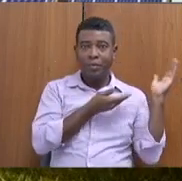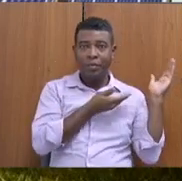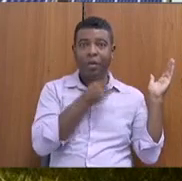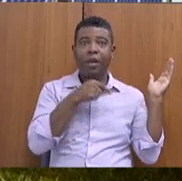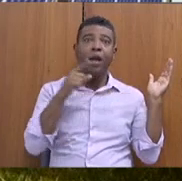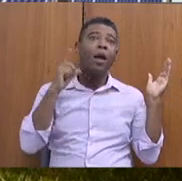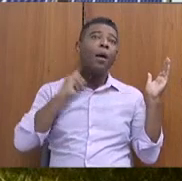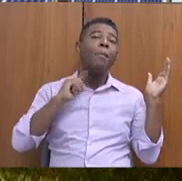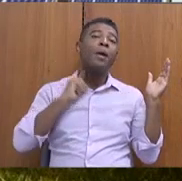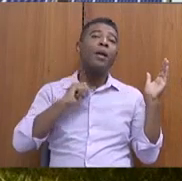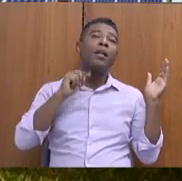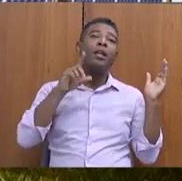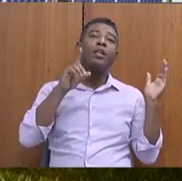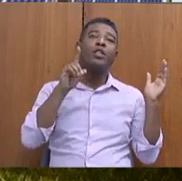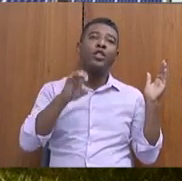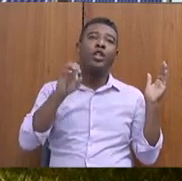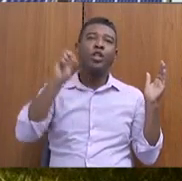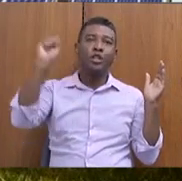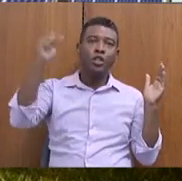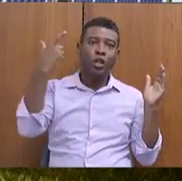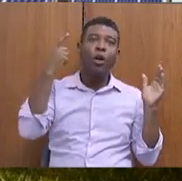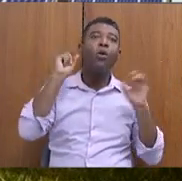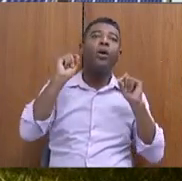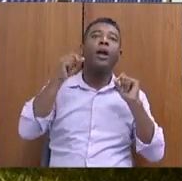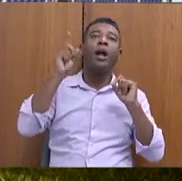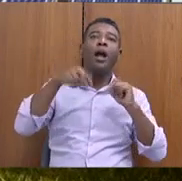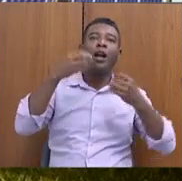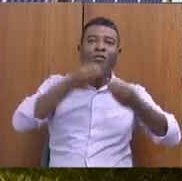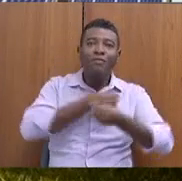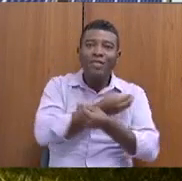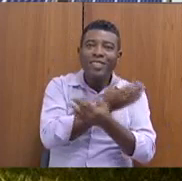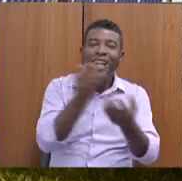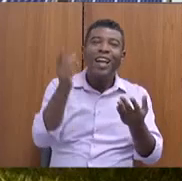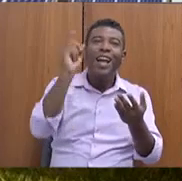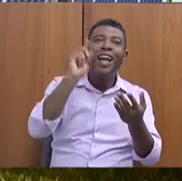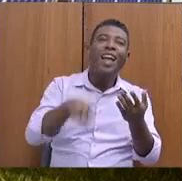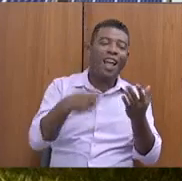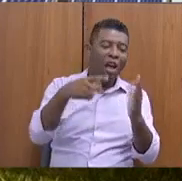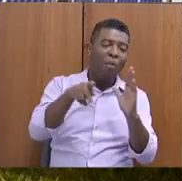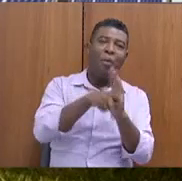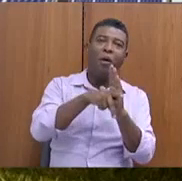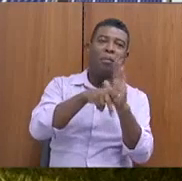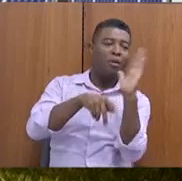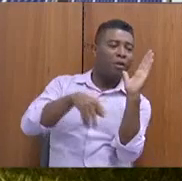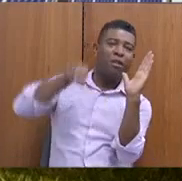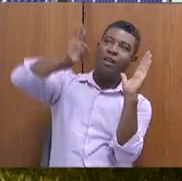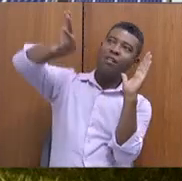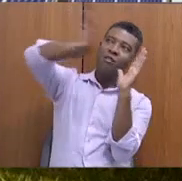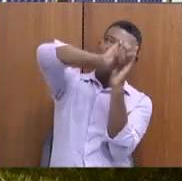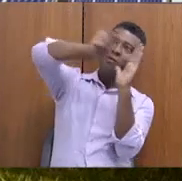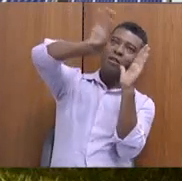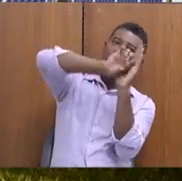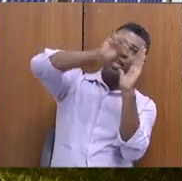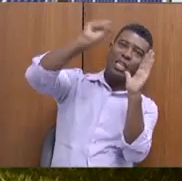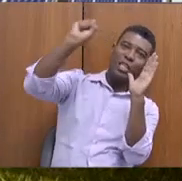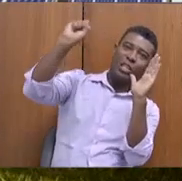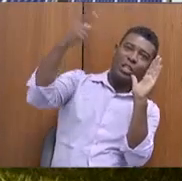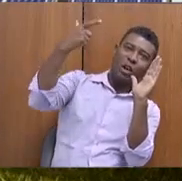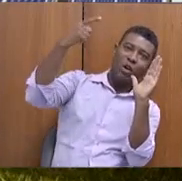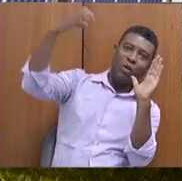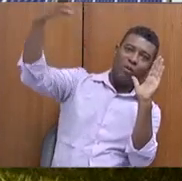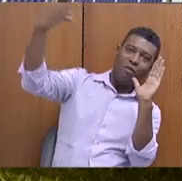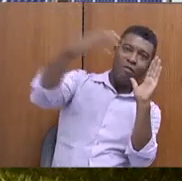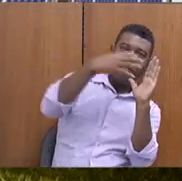vulnerabilidade, com distribuição de 200 kits fotovoltaicos autônomos. Com isso, essas famílias começam a ter uma